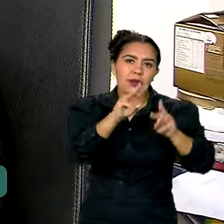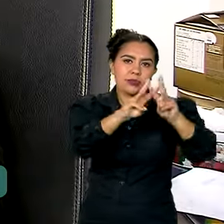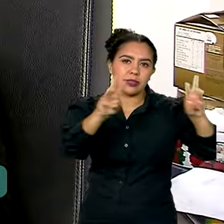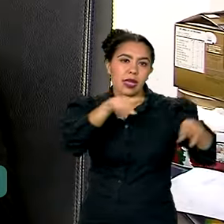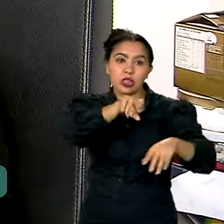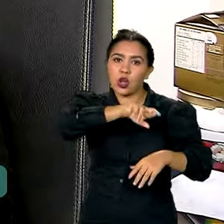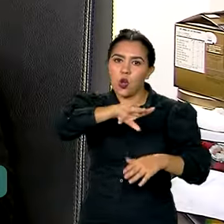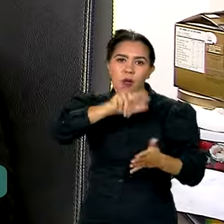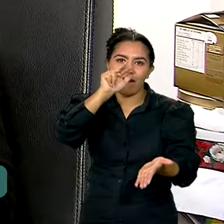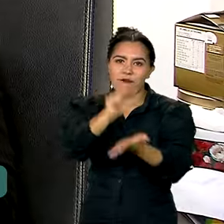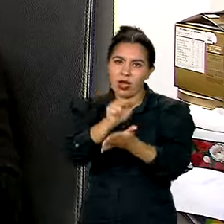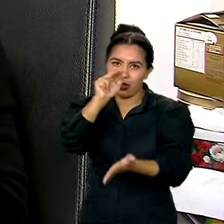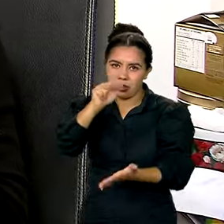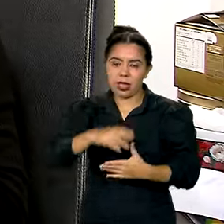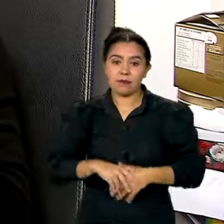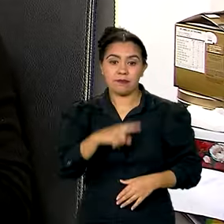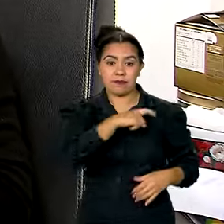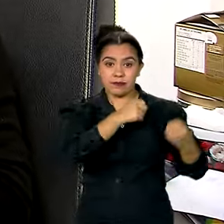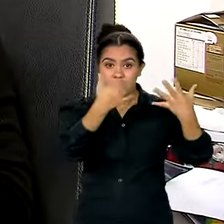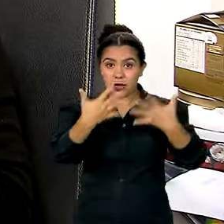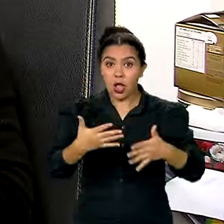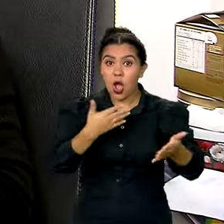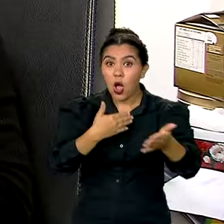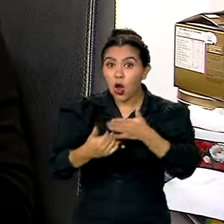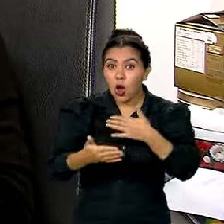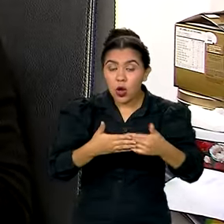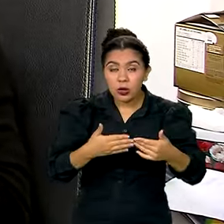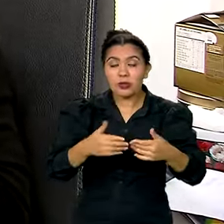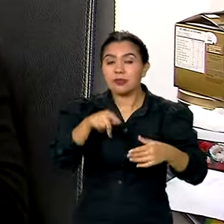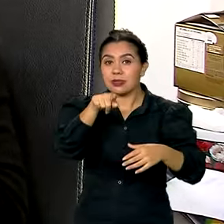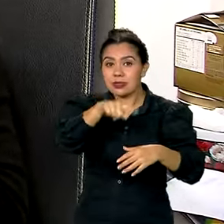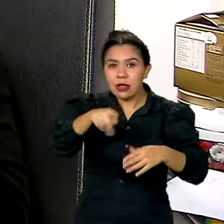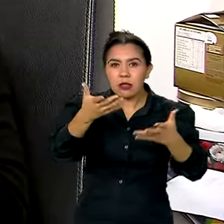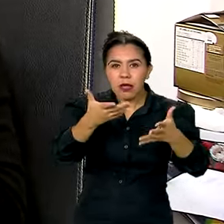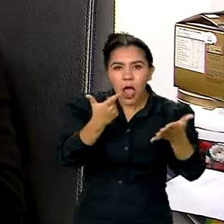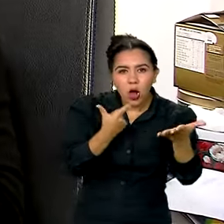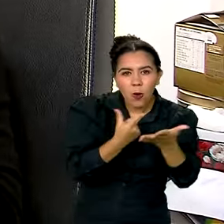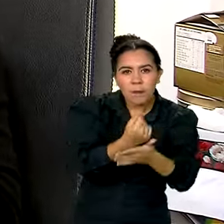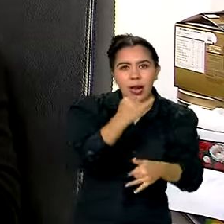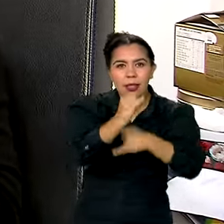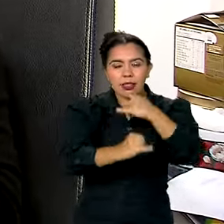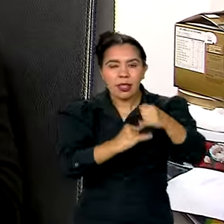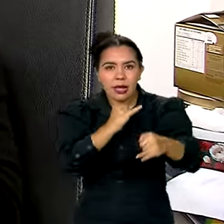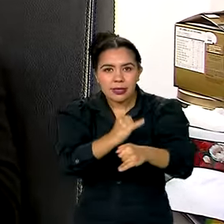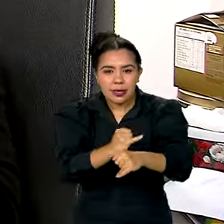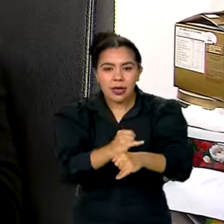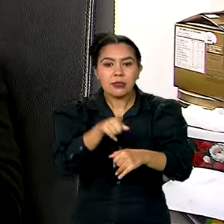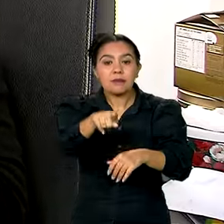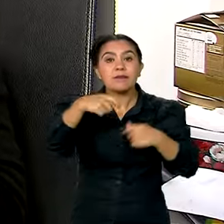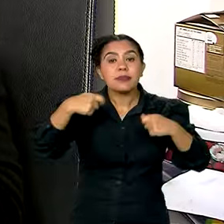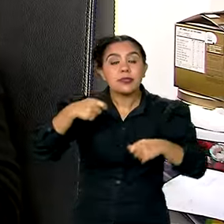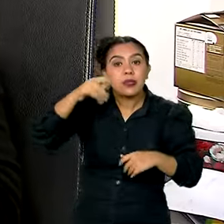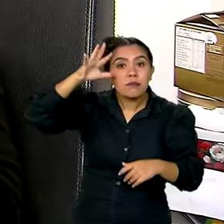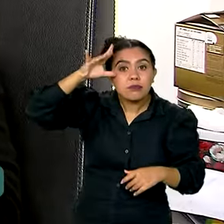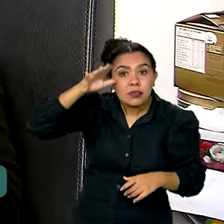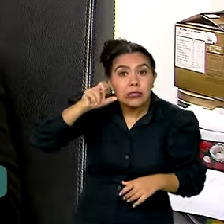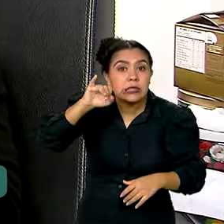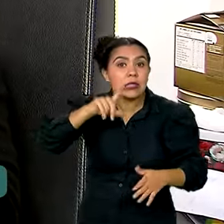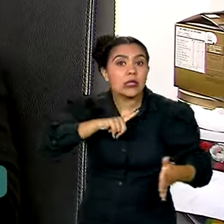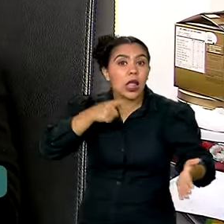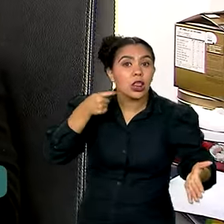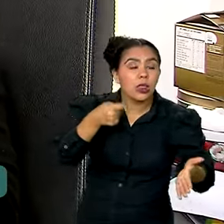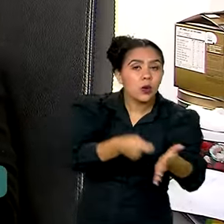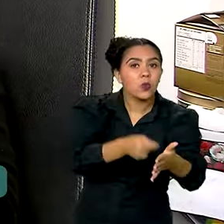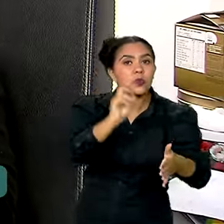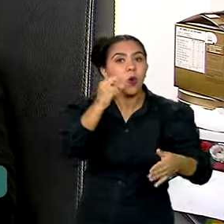Antes de fazer qualquer compra pela internet, consulte também se já existem denúncias ou reclamações